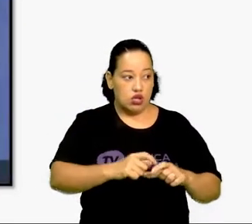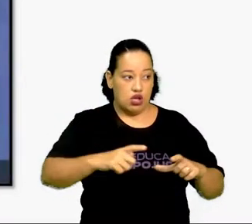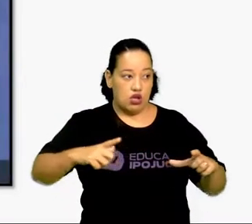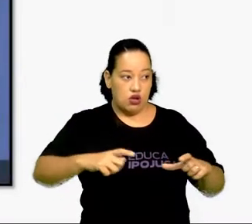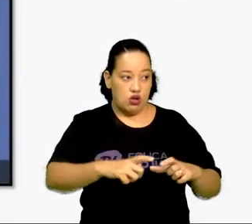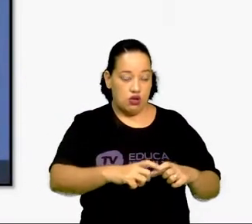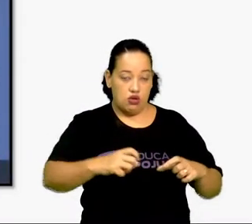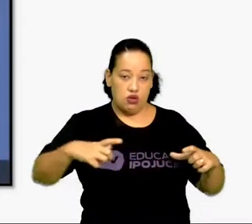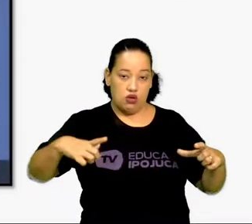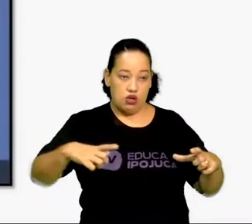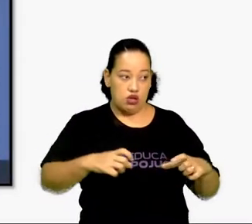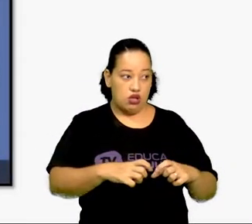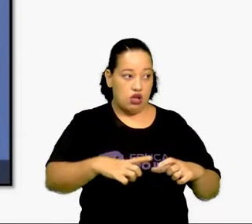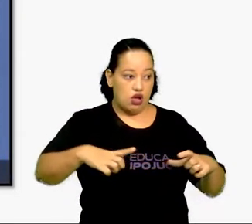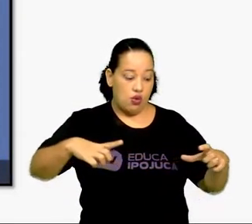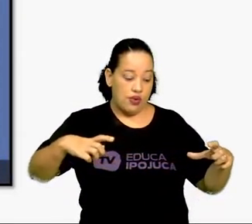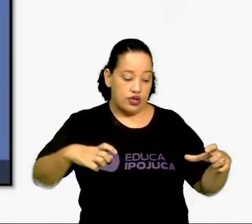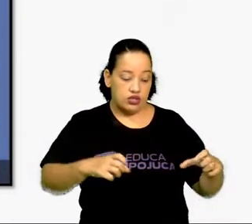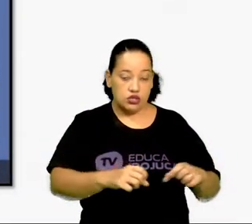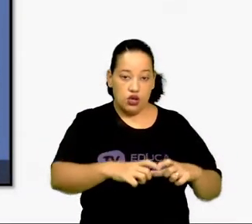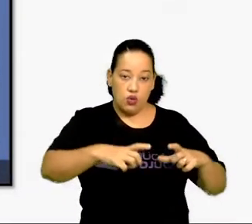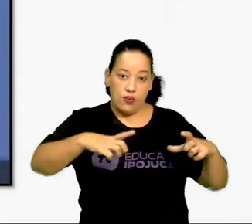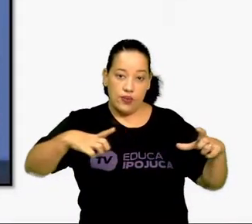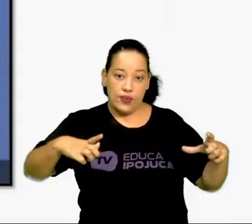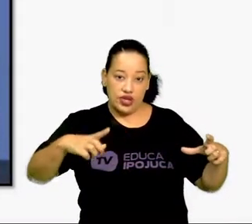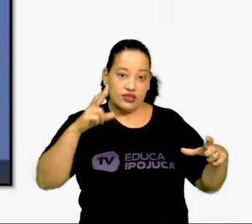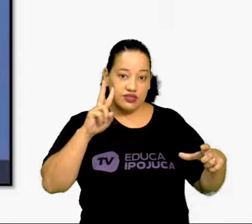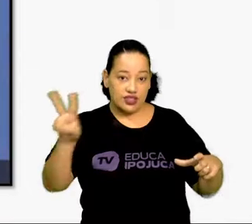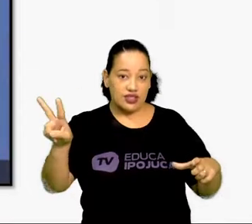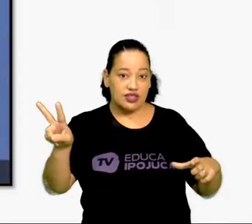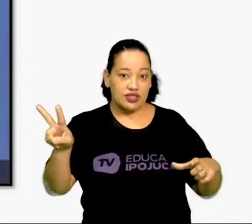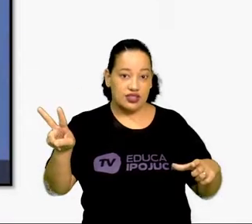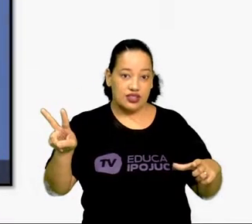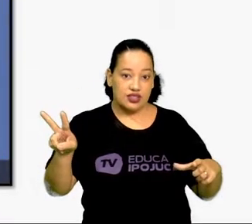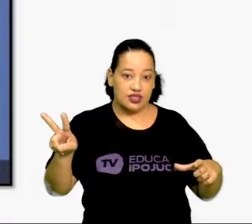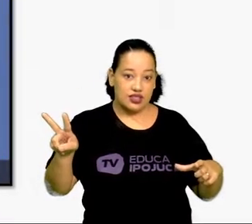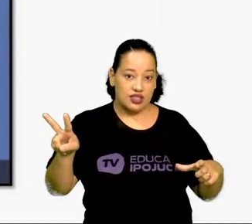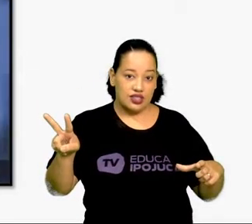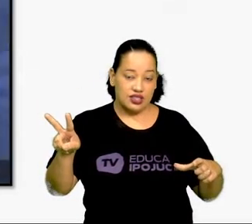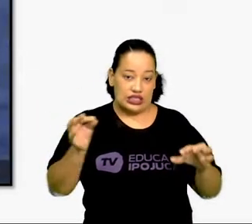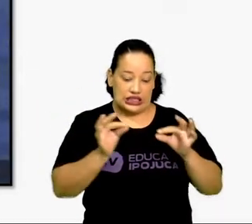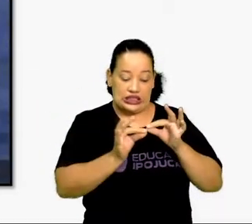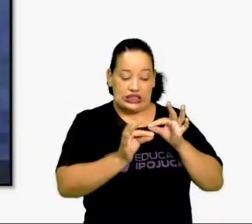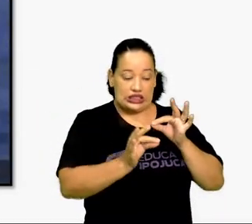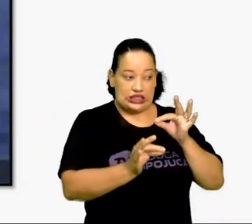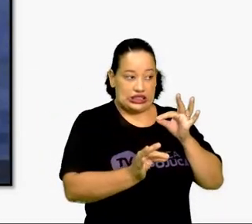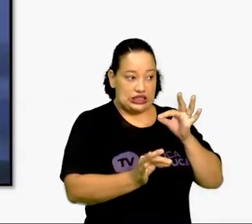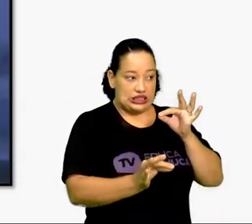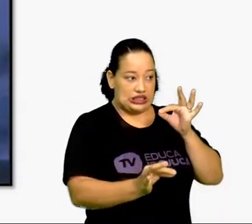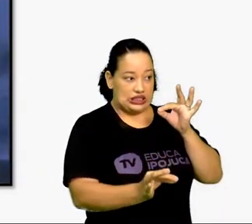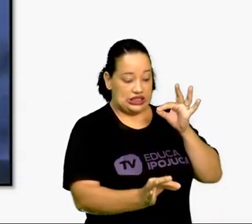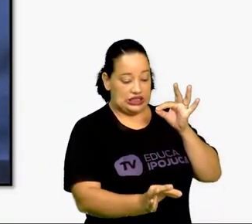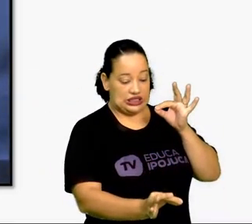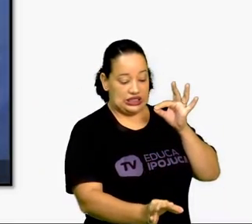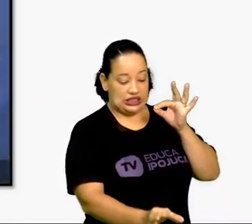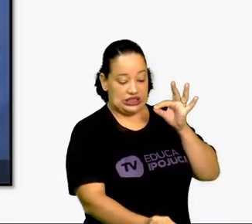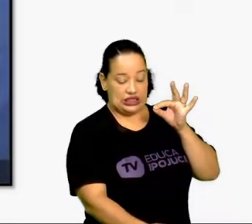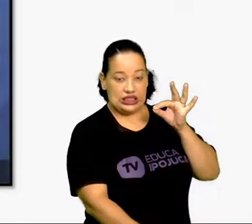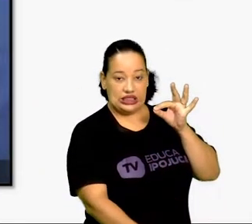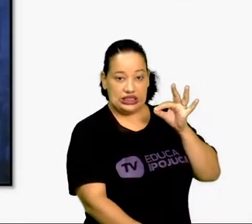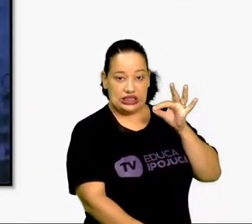até... Vocês vão ver. Olha aí a distância da